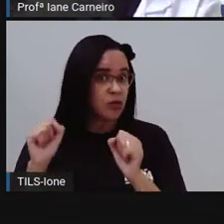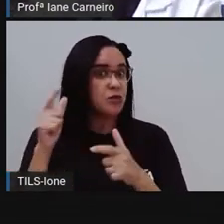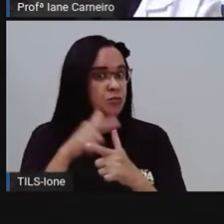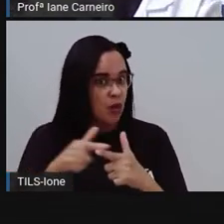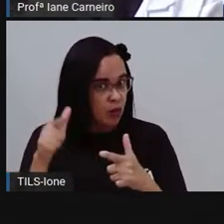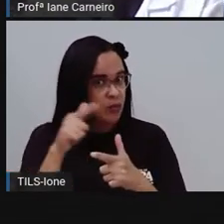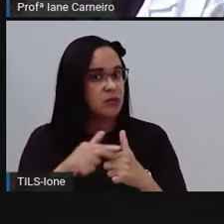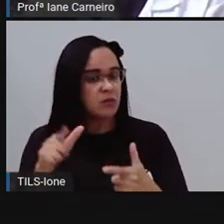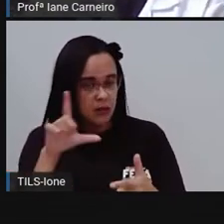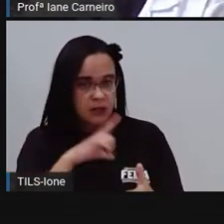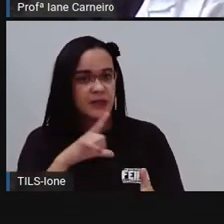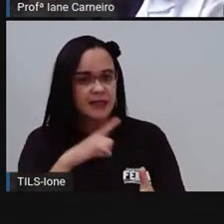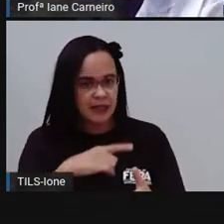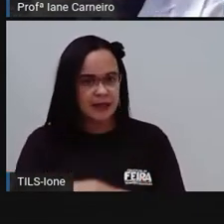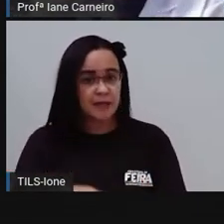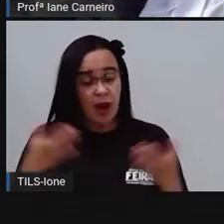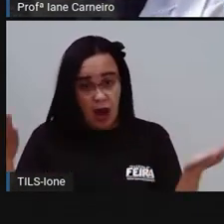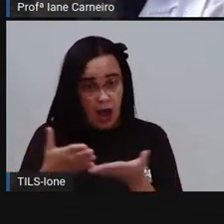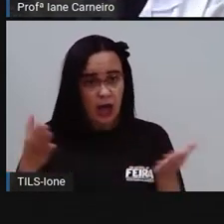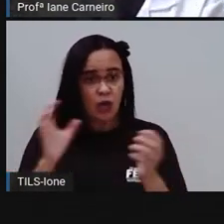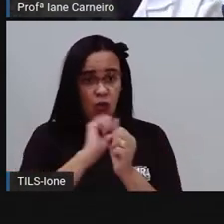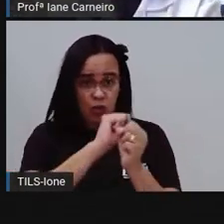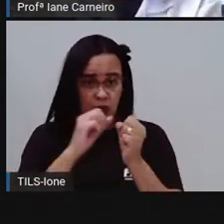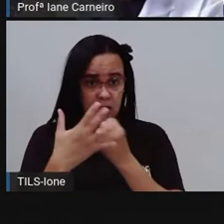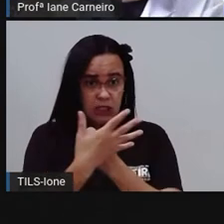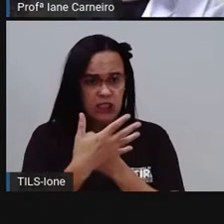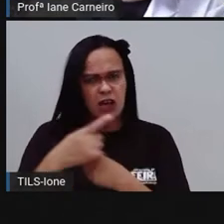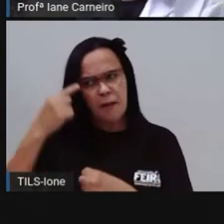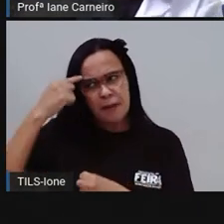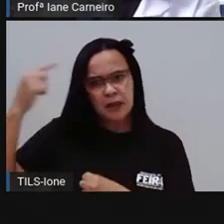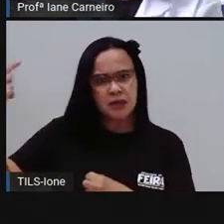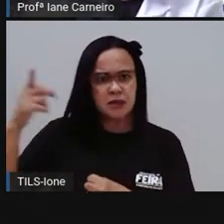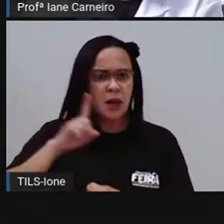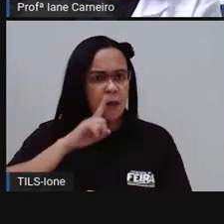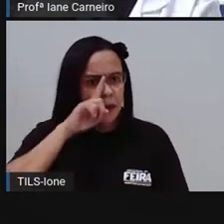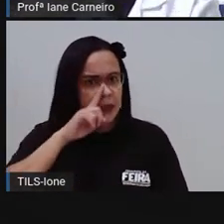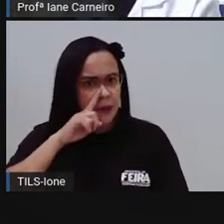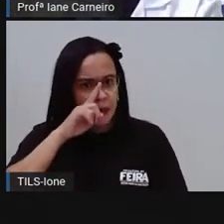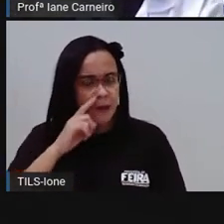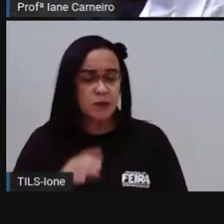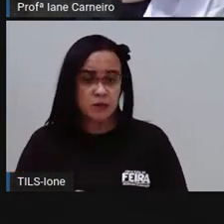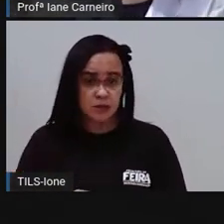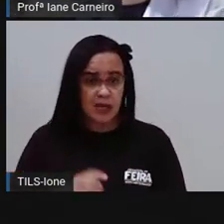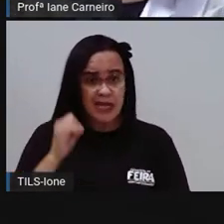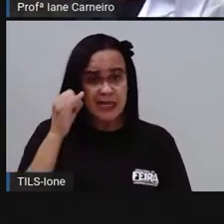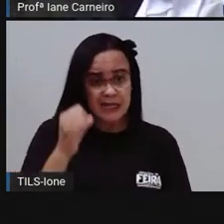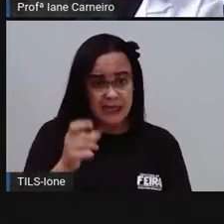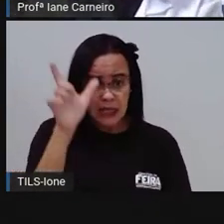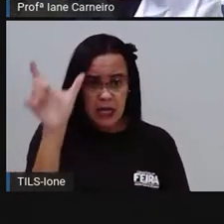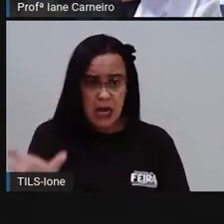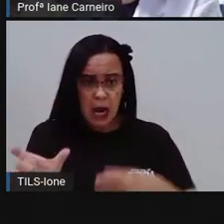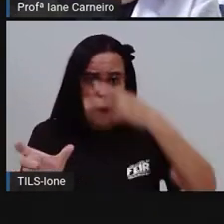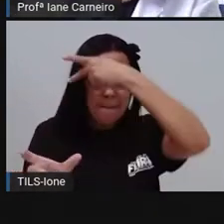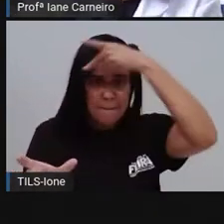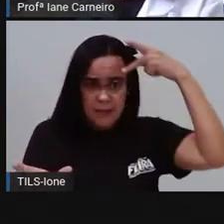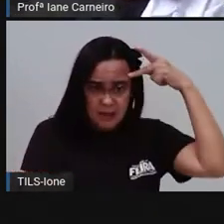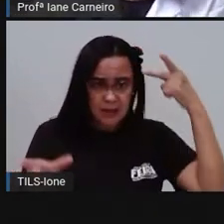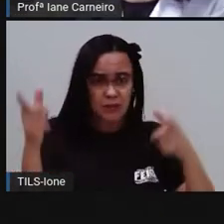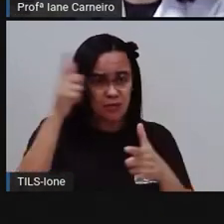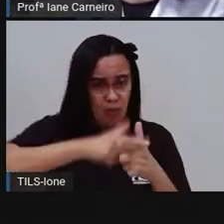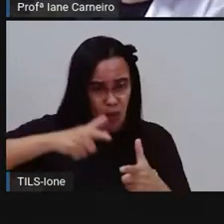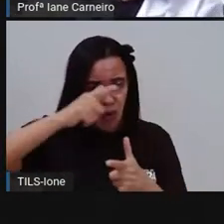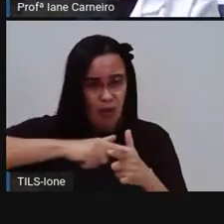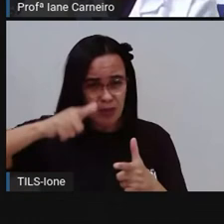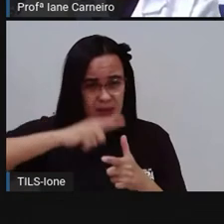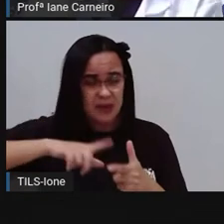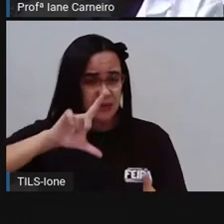pensando nisso, né? Mas sempre teve esse risco, se uma pessoa tiver, por exemplo, conjuntivite, pode passar por meio do óculos, então tem que ter